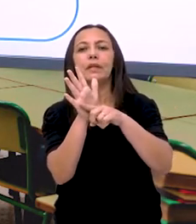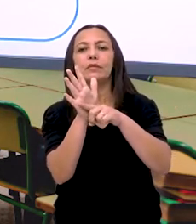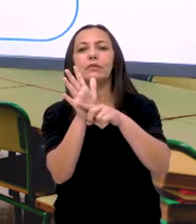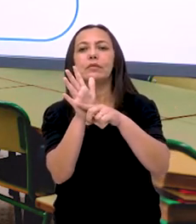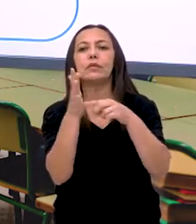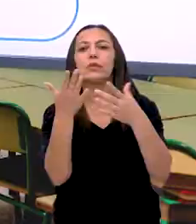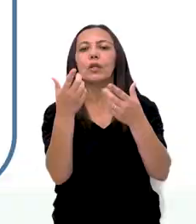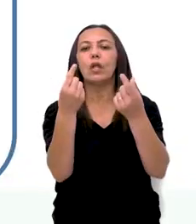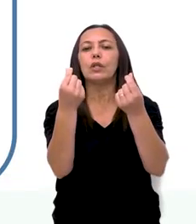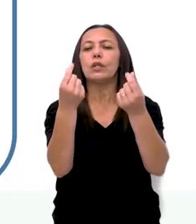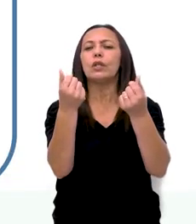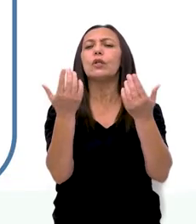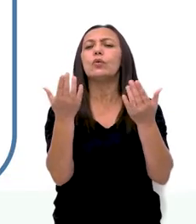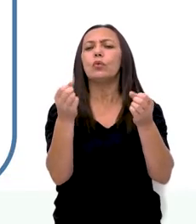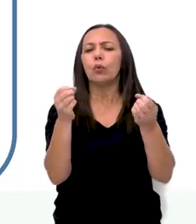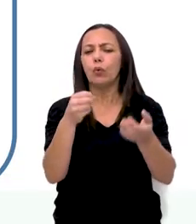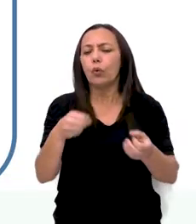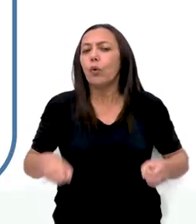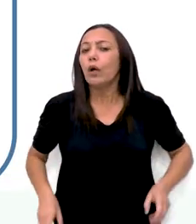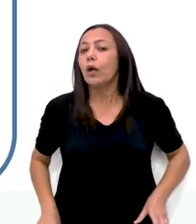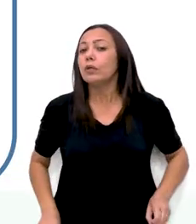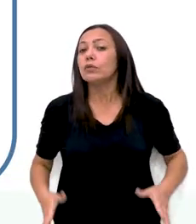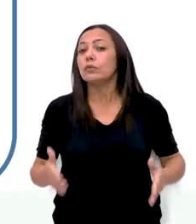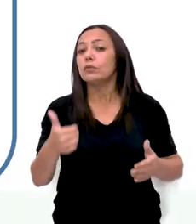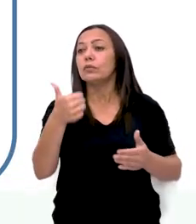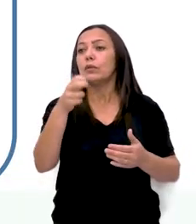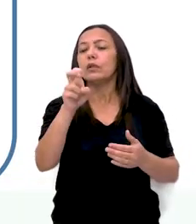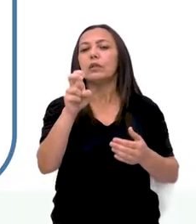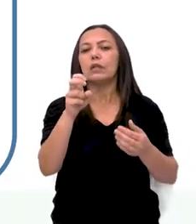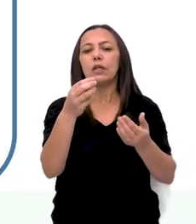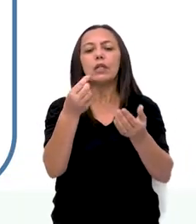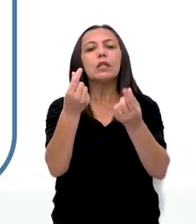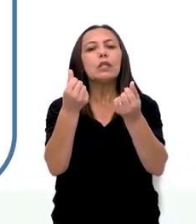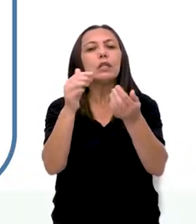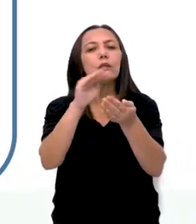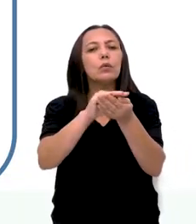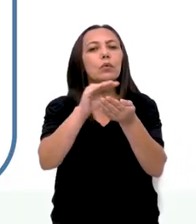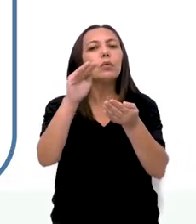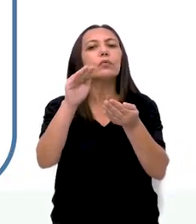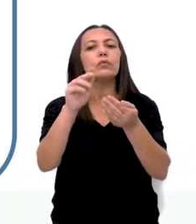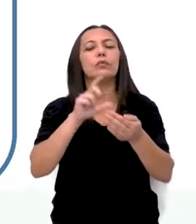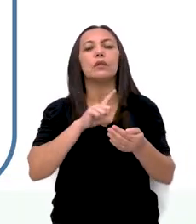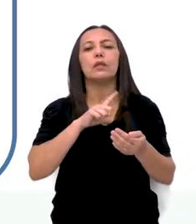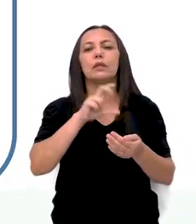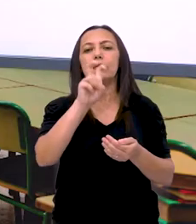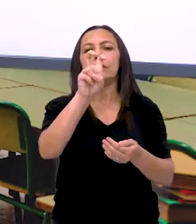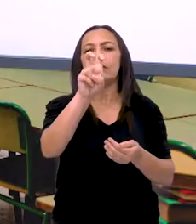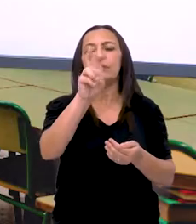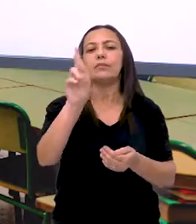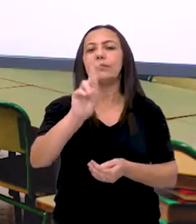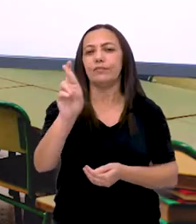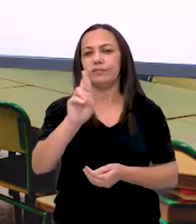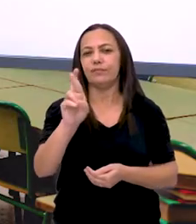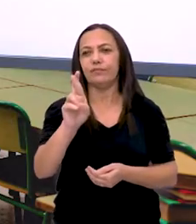sobrou algum troco? Sim. Quanto? 5 reais.